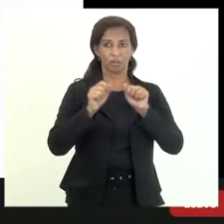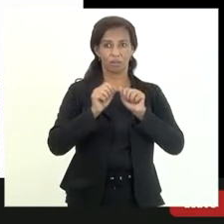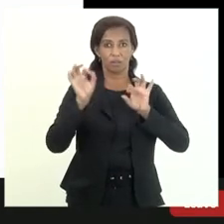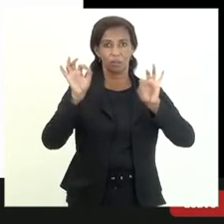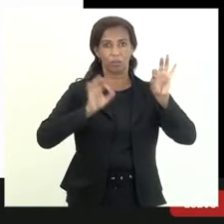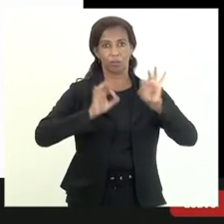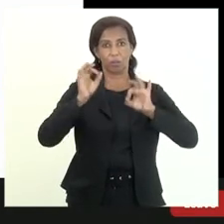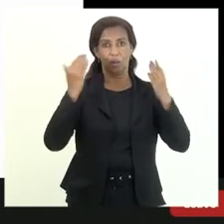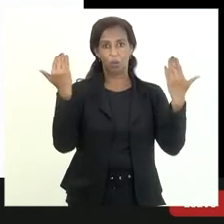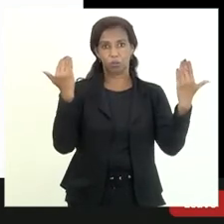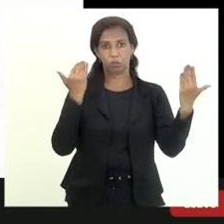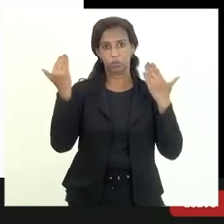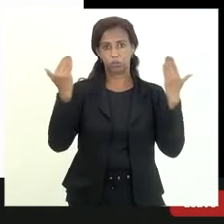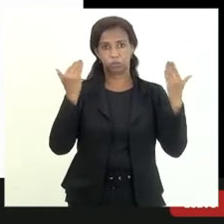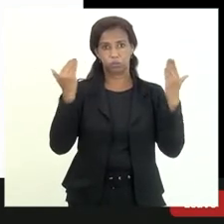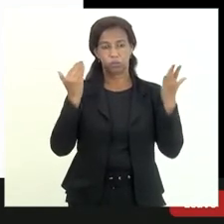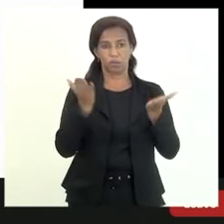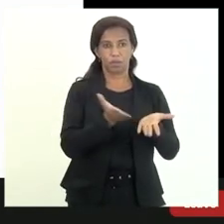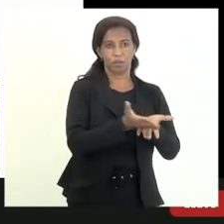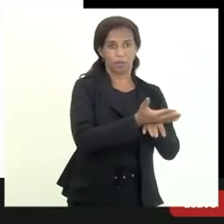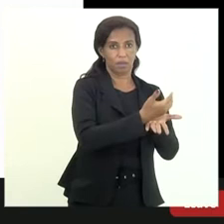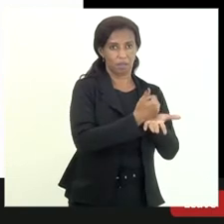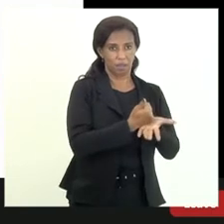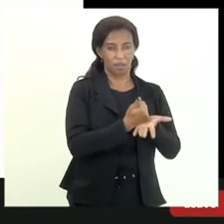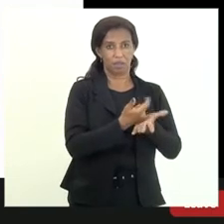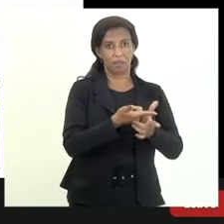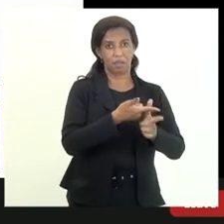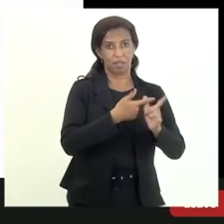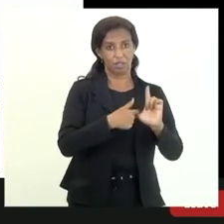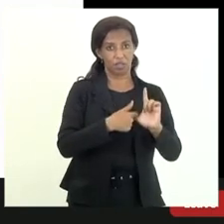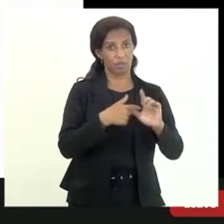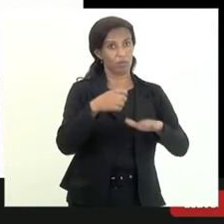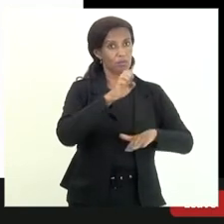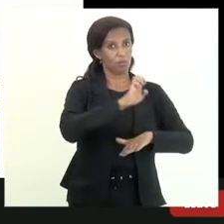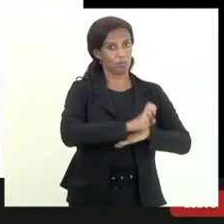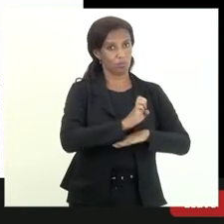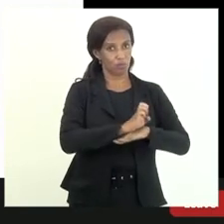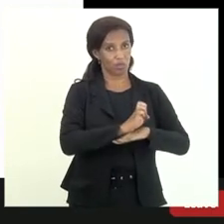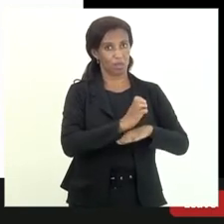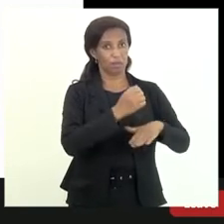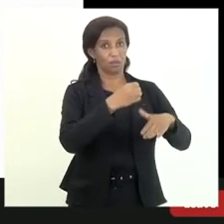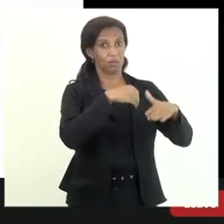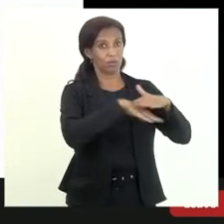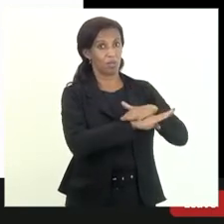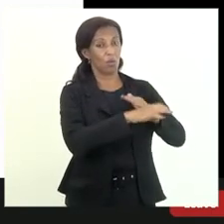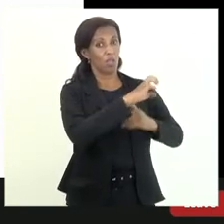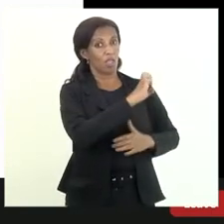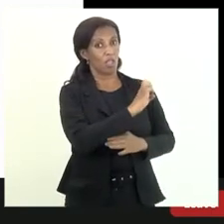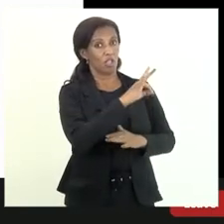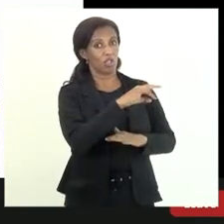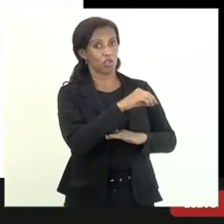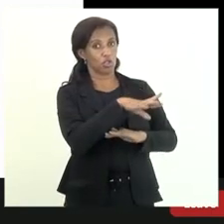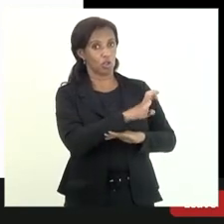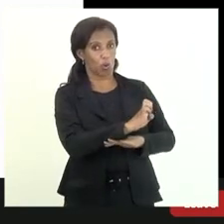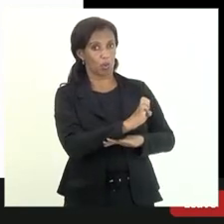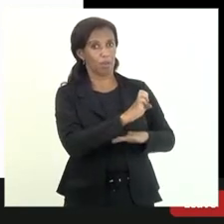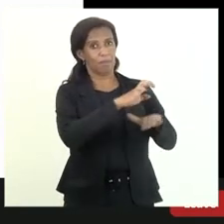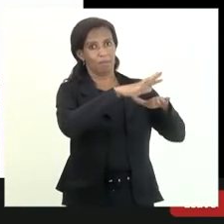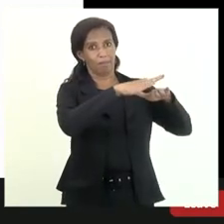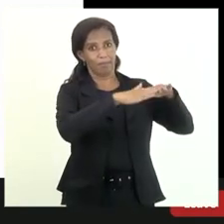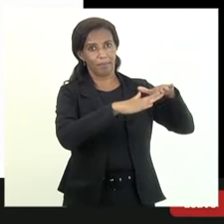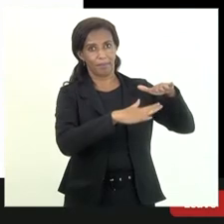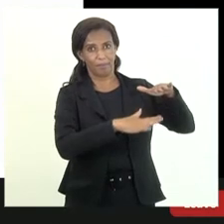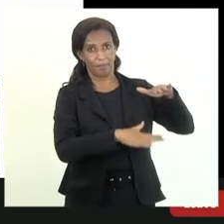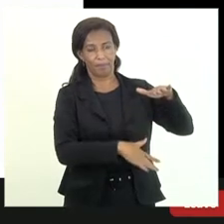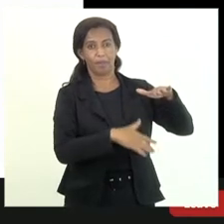uma comparação da arrecadação da dívida ativa do estado em relação ao seu estoque a gente vê que anualmente ele vem caindo desde